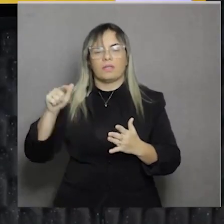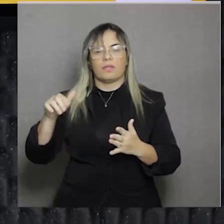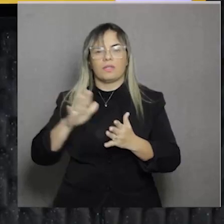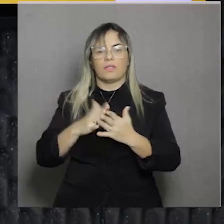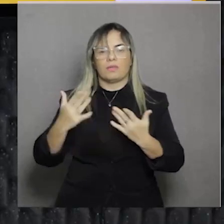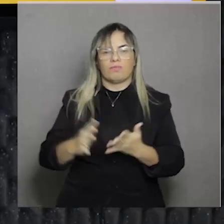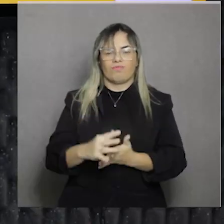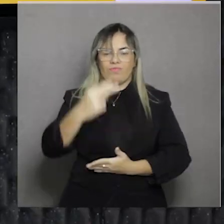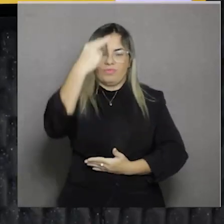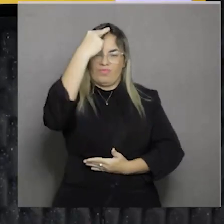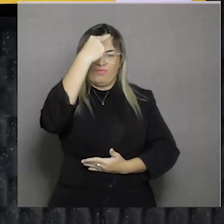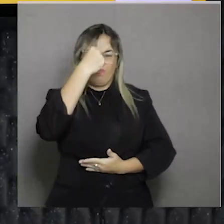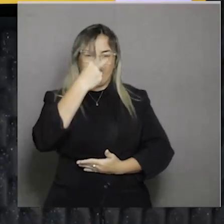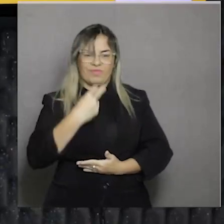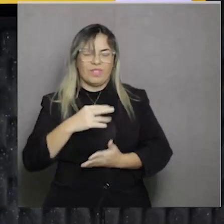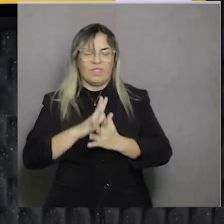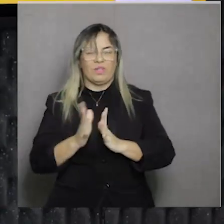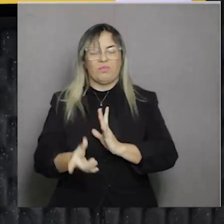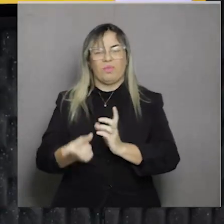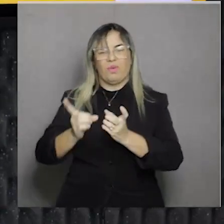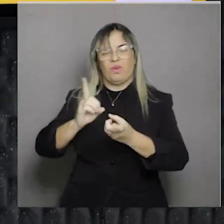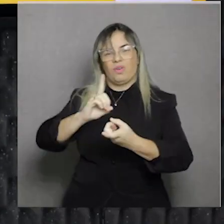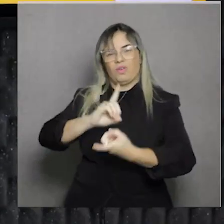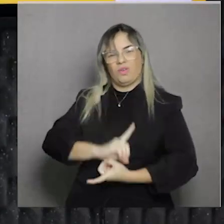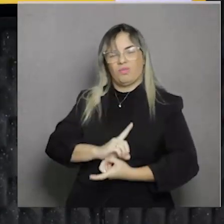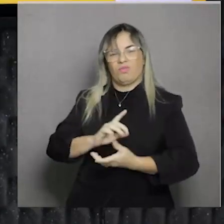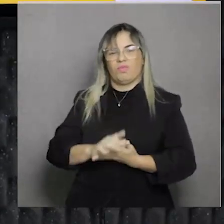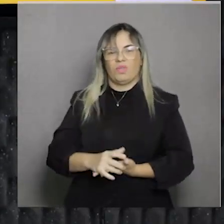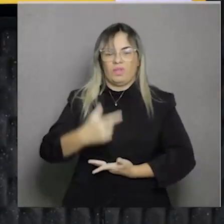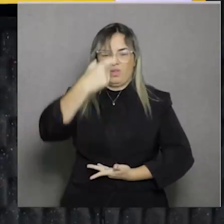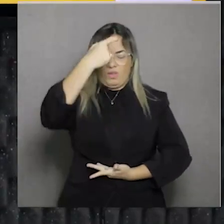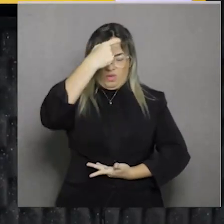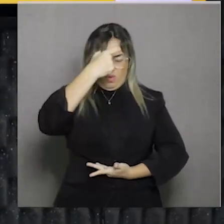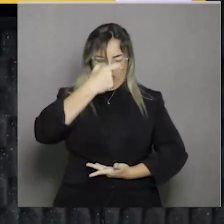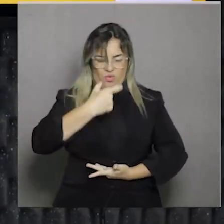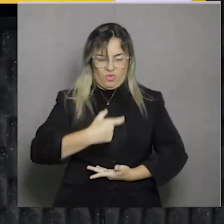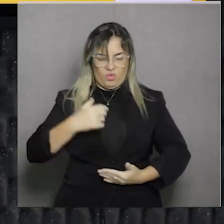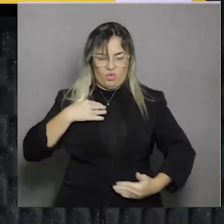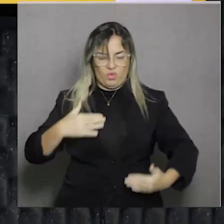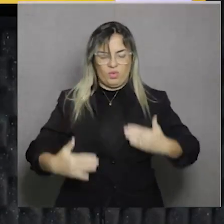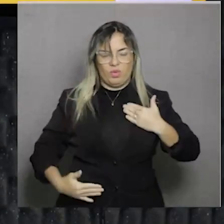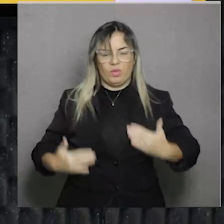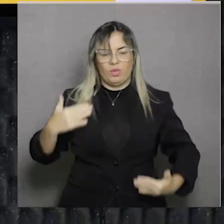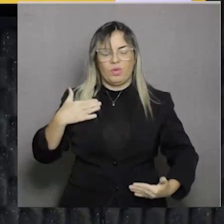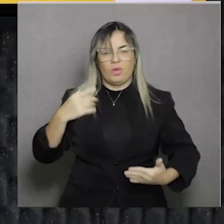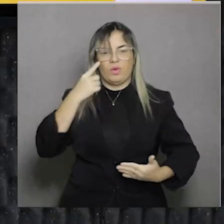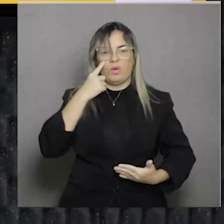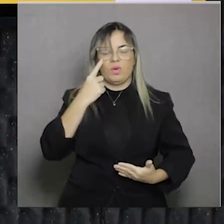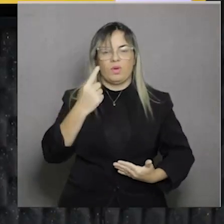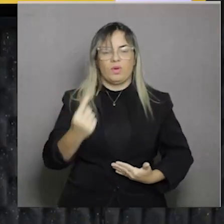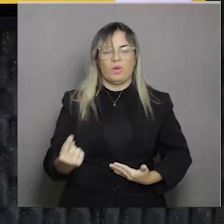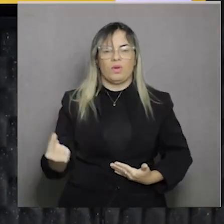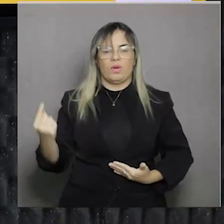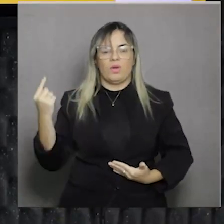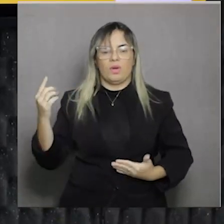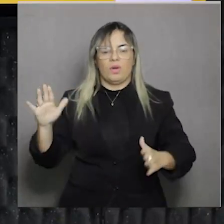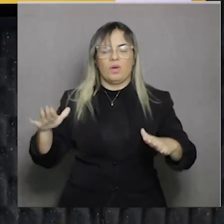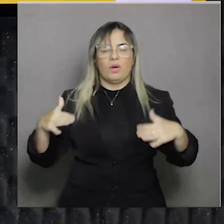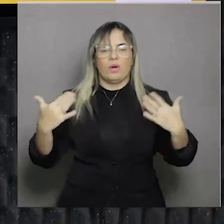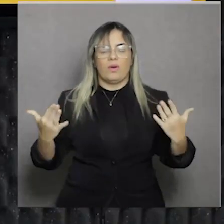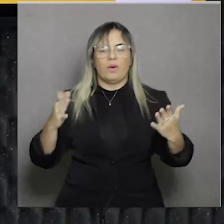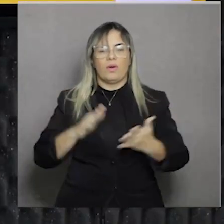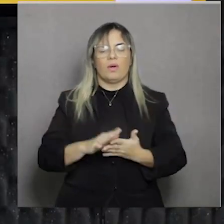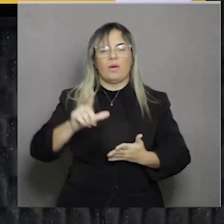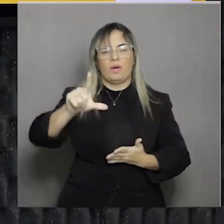distorcida da sua imagem corporal. Então vamos ver qual seria a